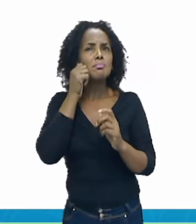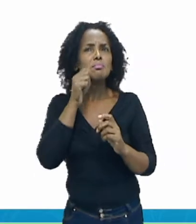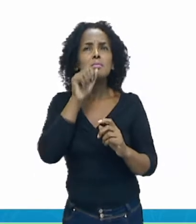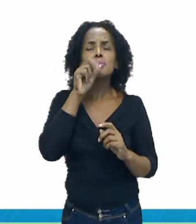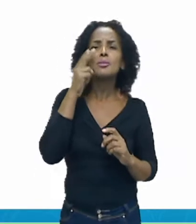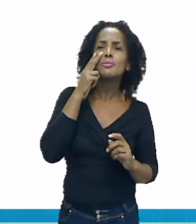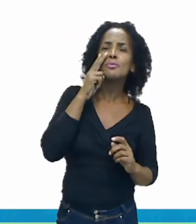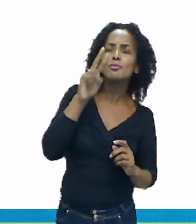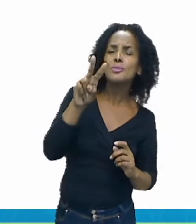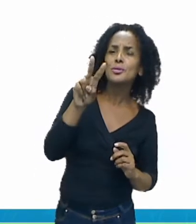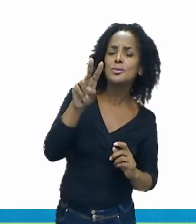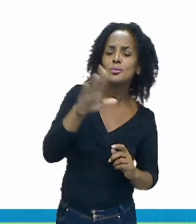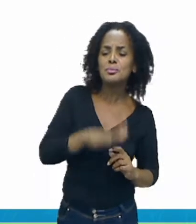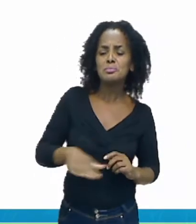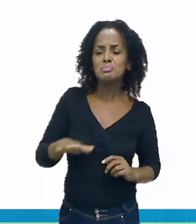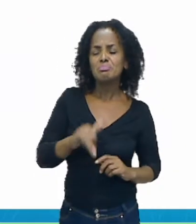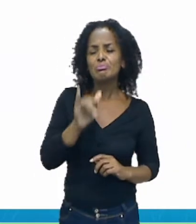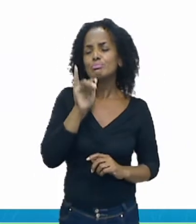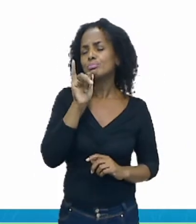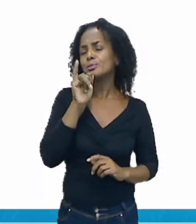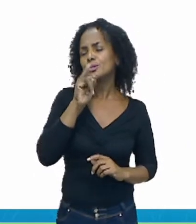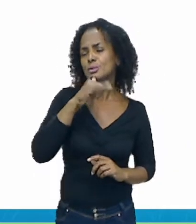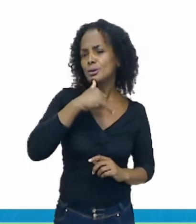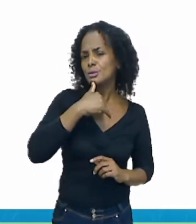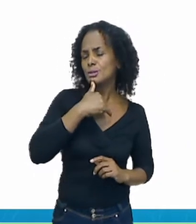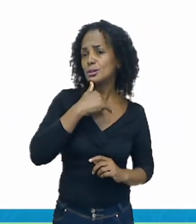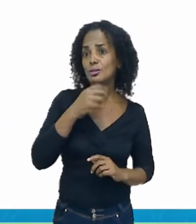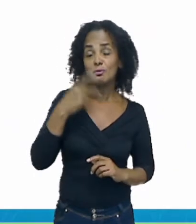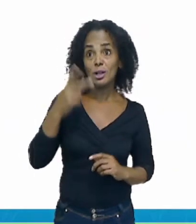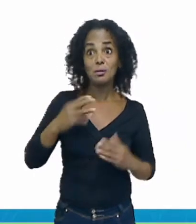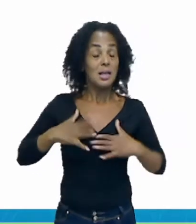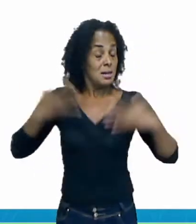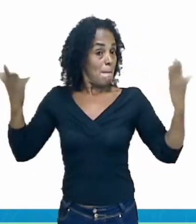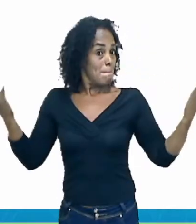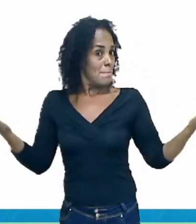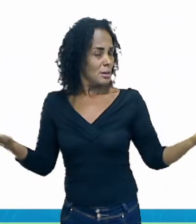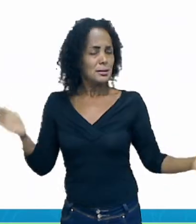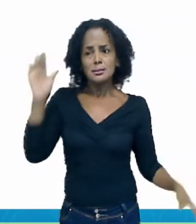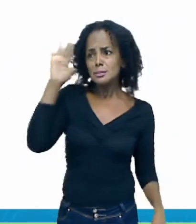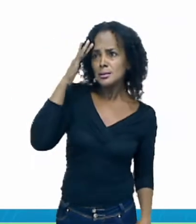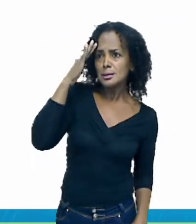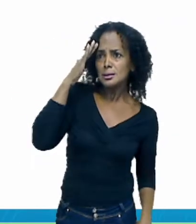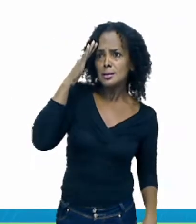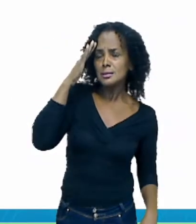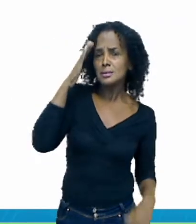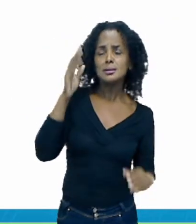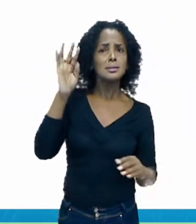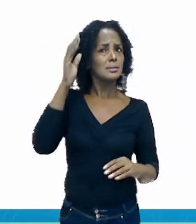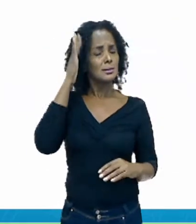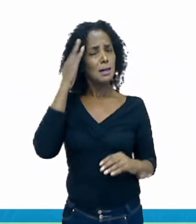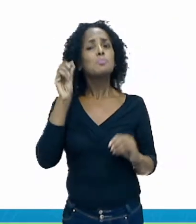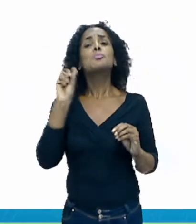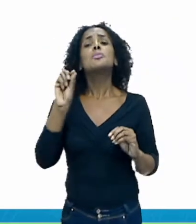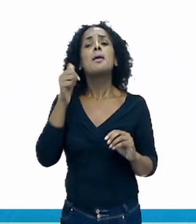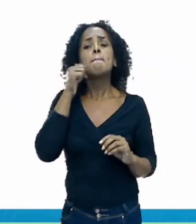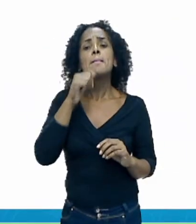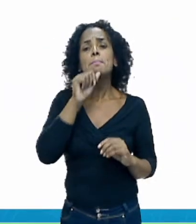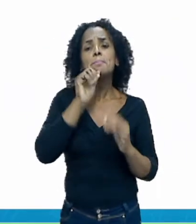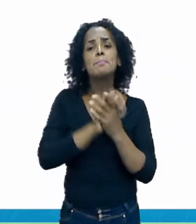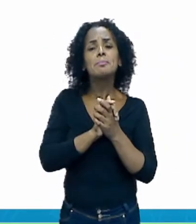toda borocochou e disse bem animada. Já sei! Sabe o que, mamãe?